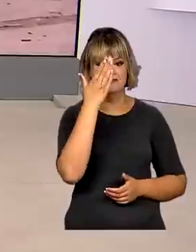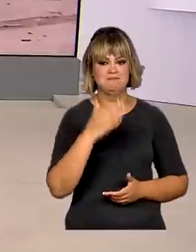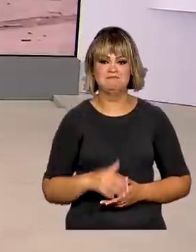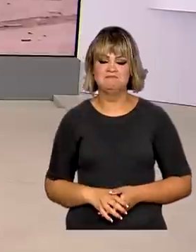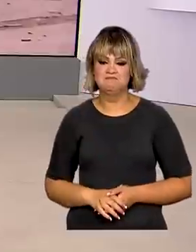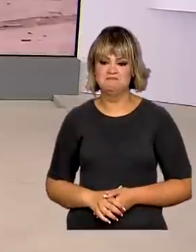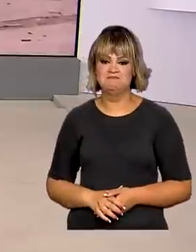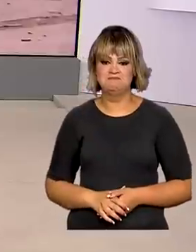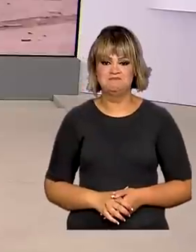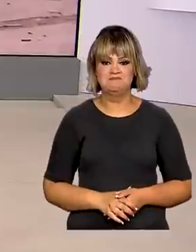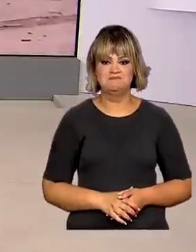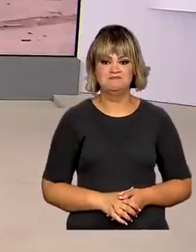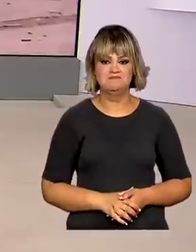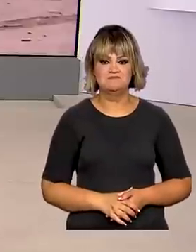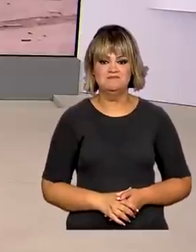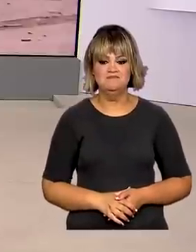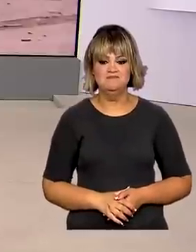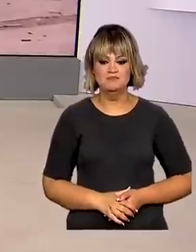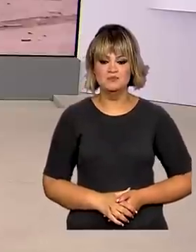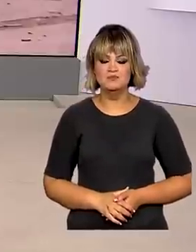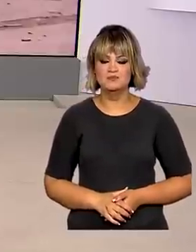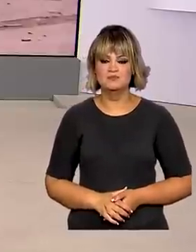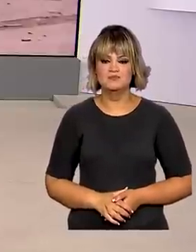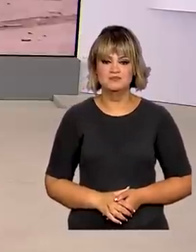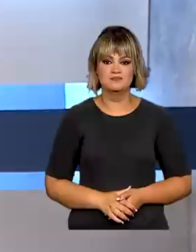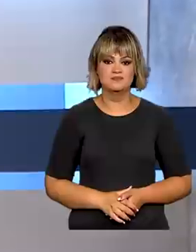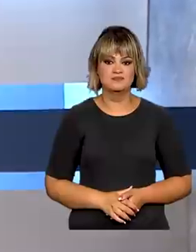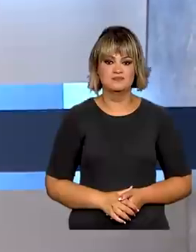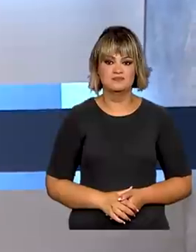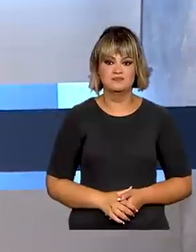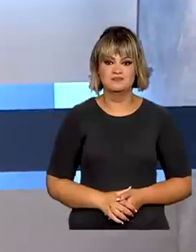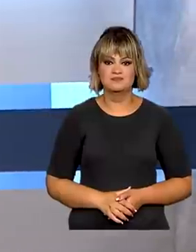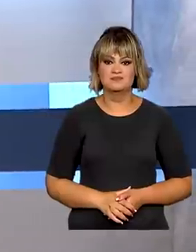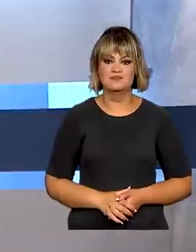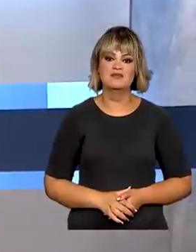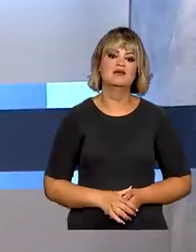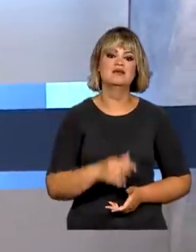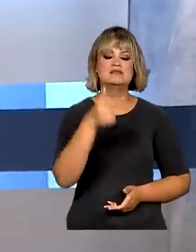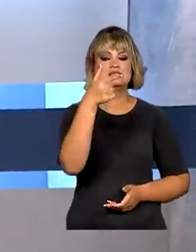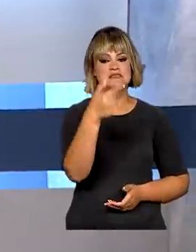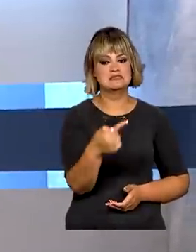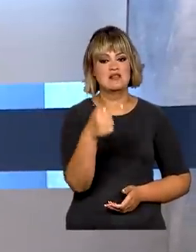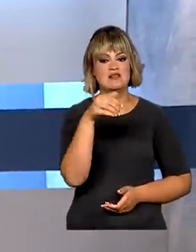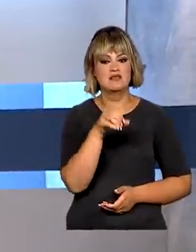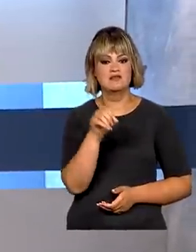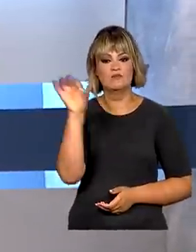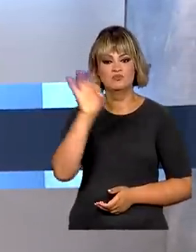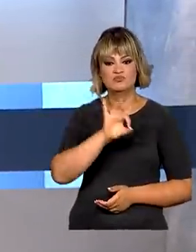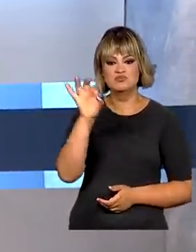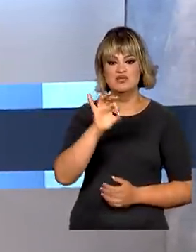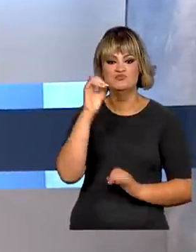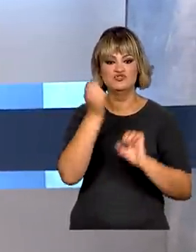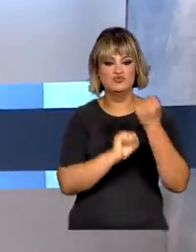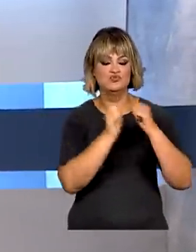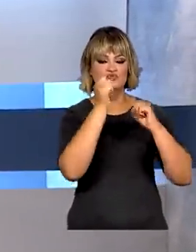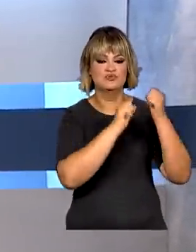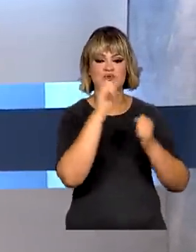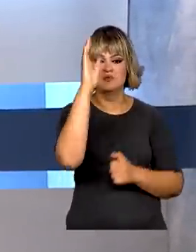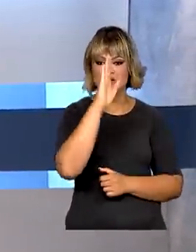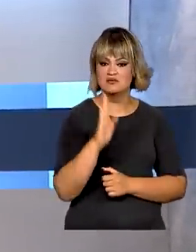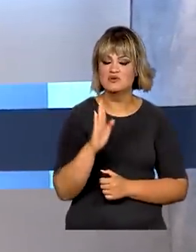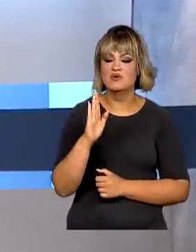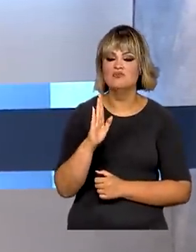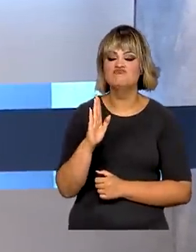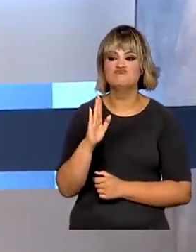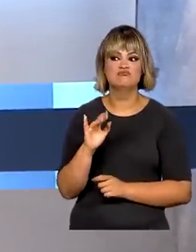Mara. Obrigada por suas informações, Glauco. Mais de 70% das indústrias brasileiras